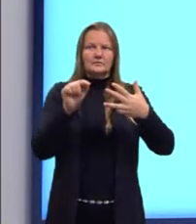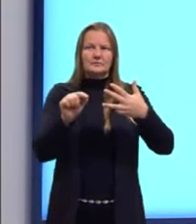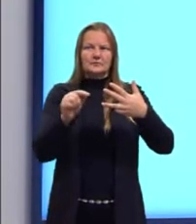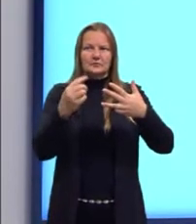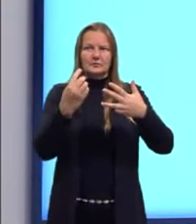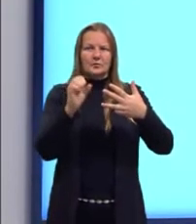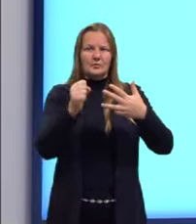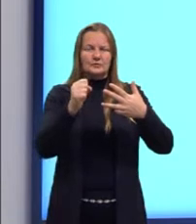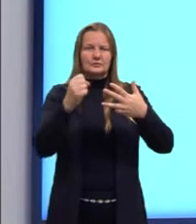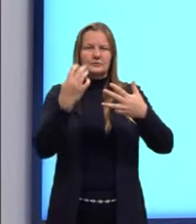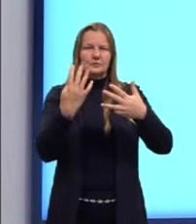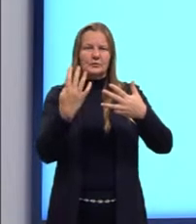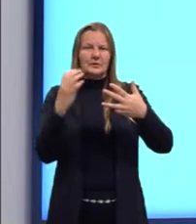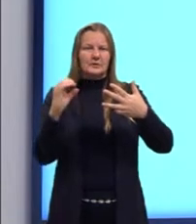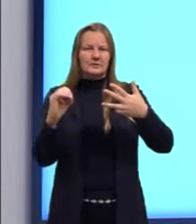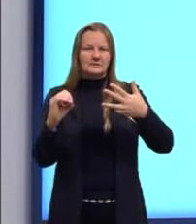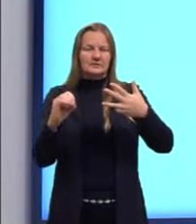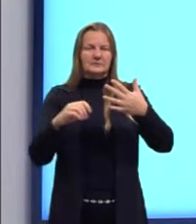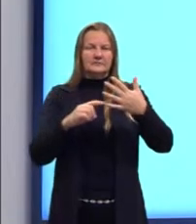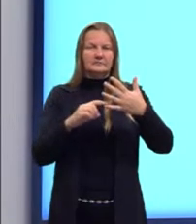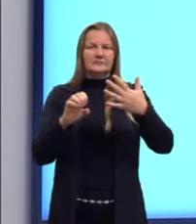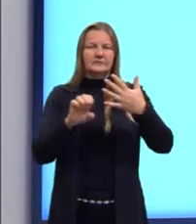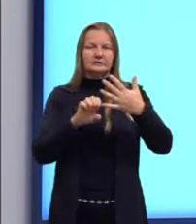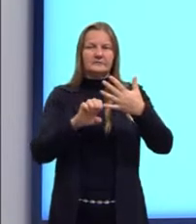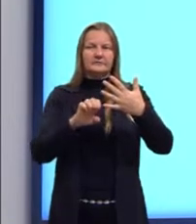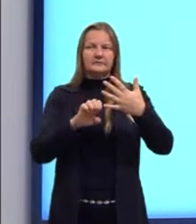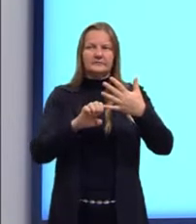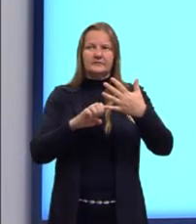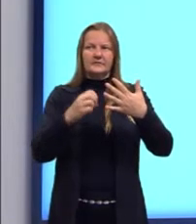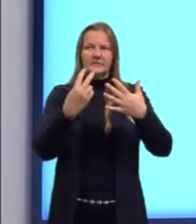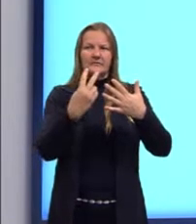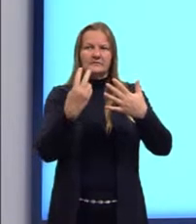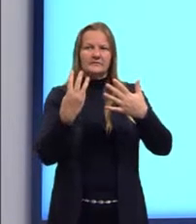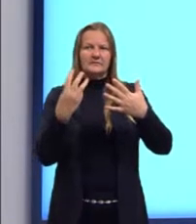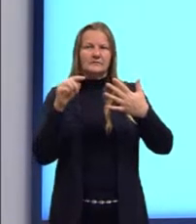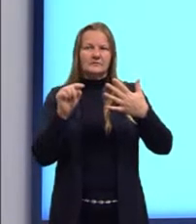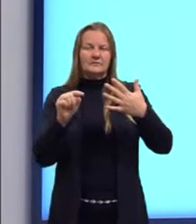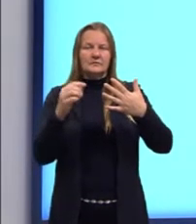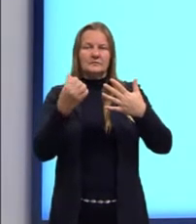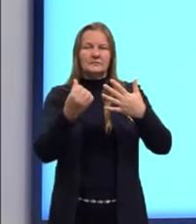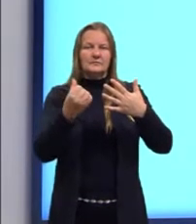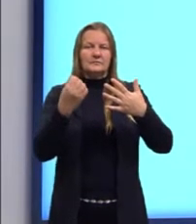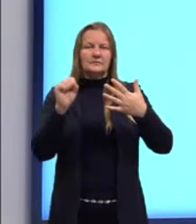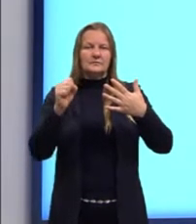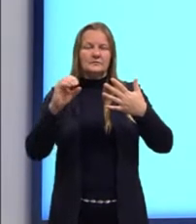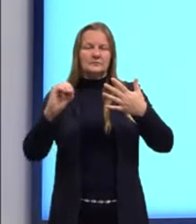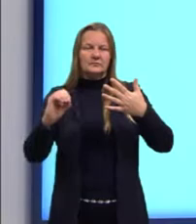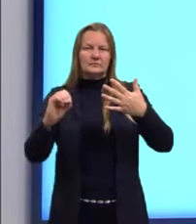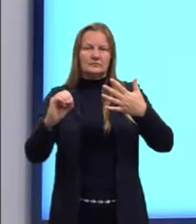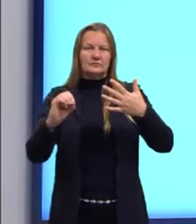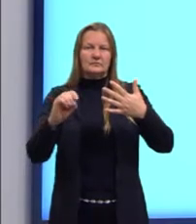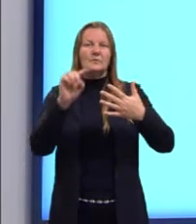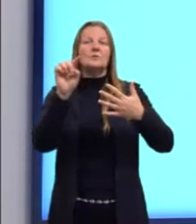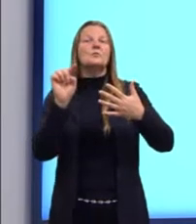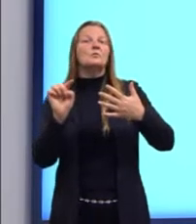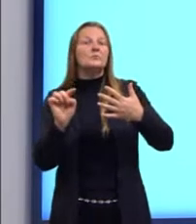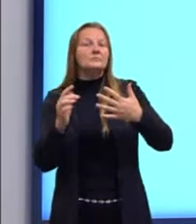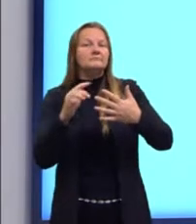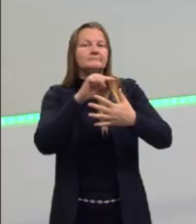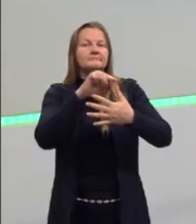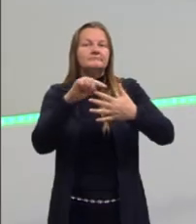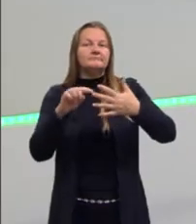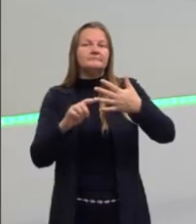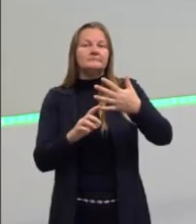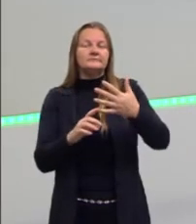.840. E na letra E, 23.680. Então vamos dar